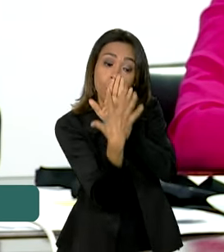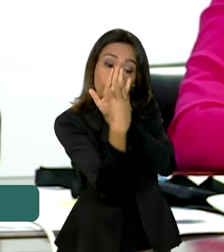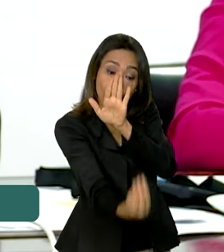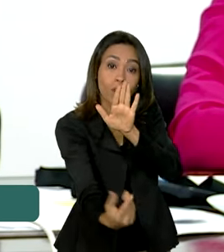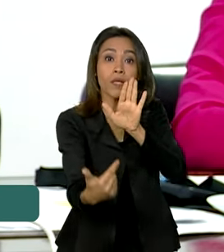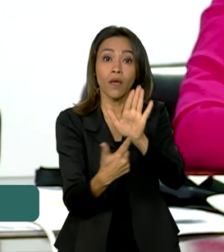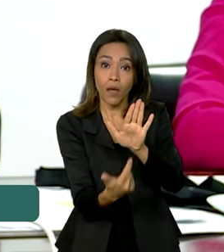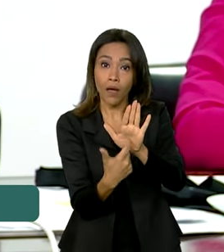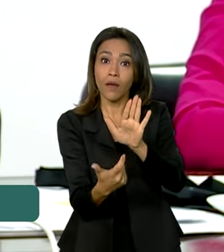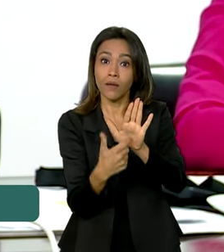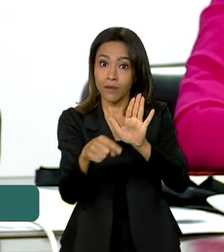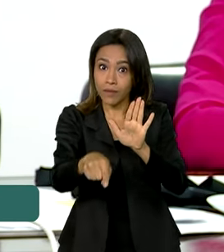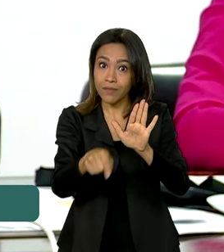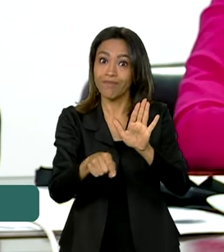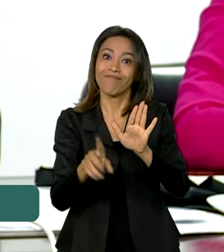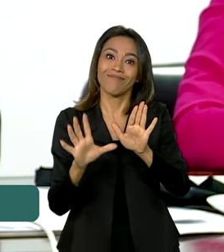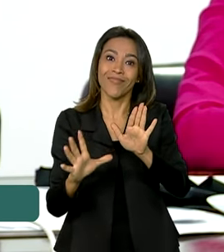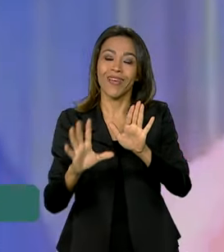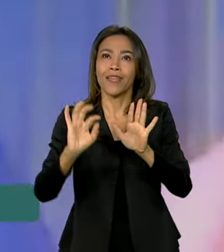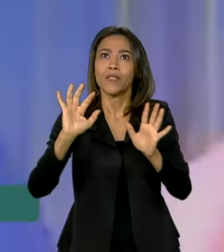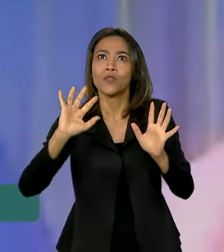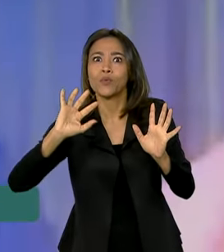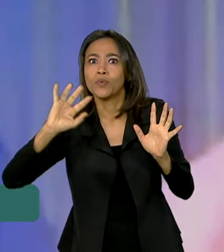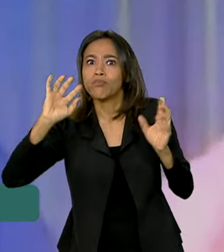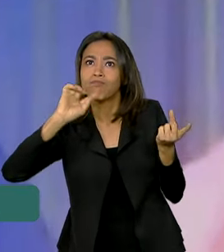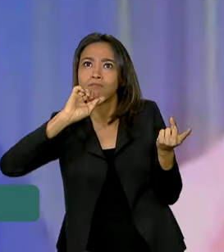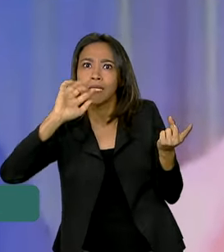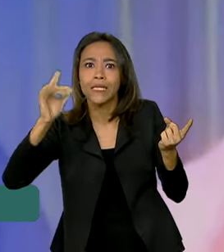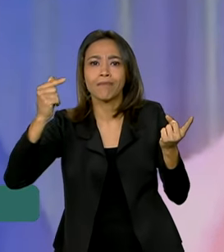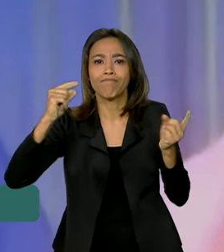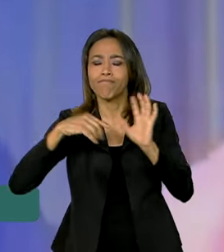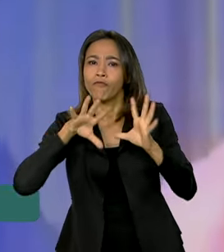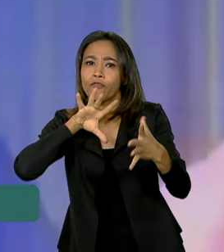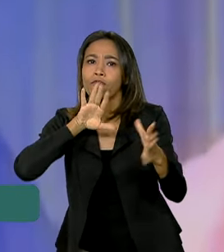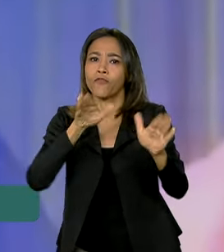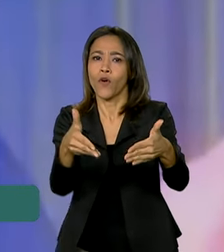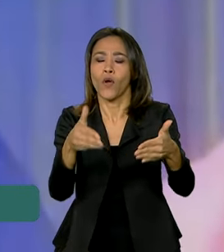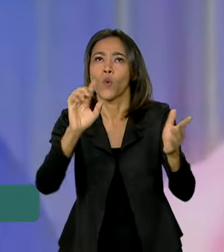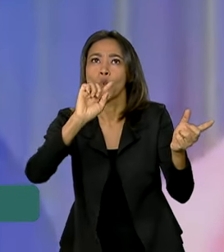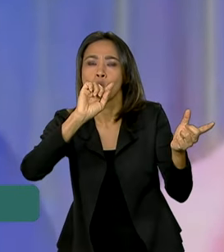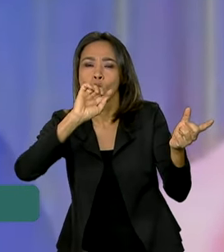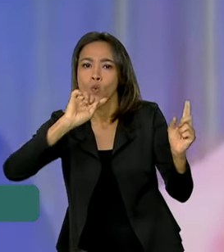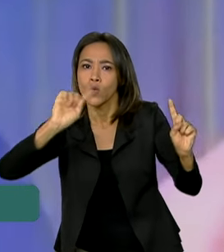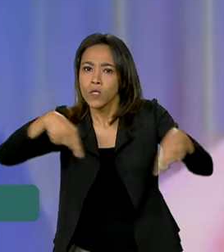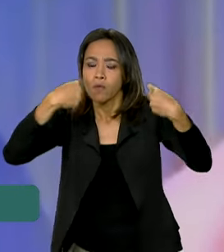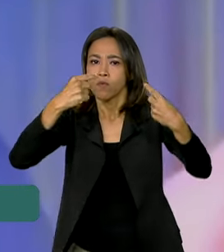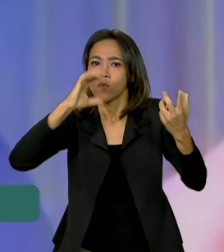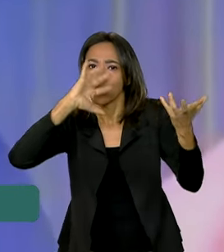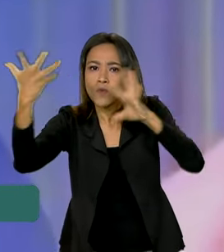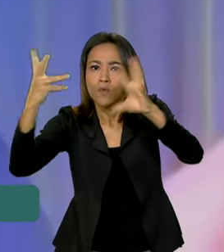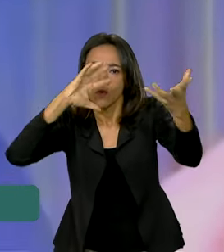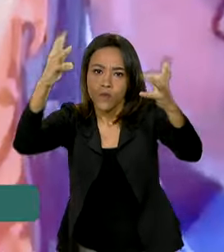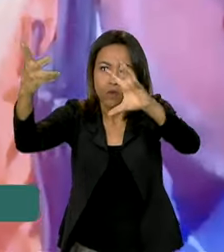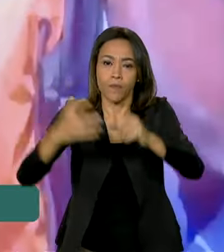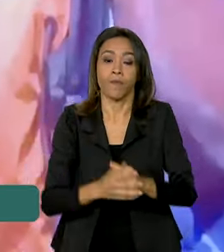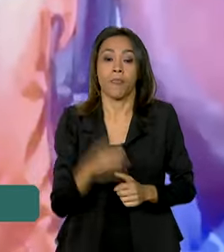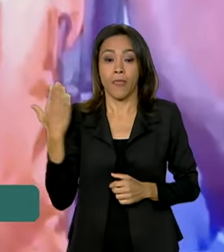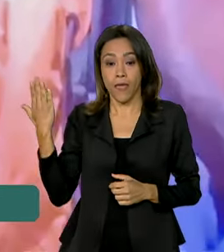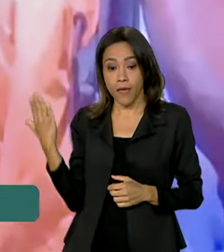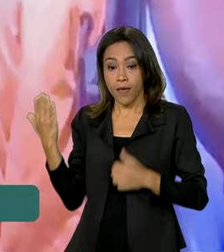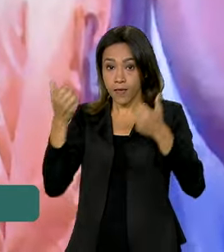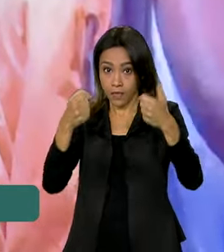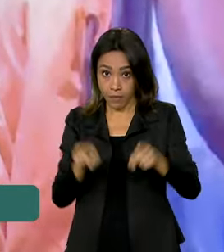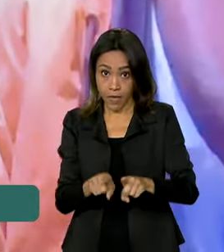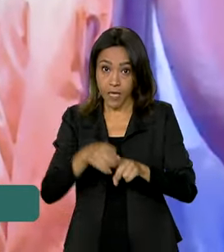diante dos desafios da mudança climática que nós temos hoje. O ministro do Desenvolvimento Regional, que está acompanhando as ações no Rio Grande do Sul, participou